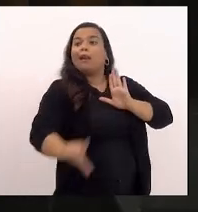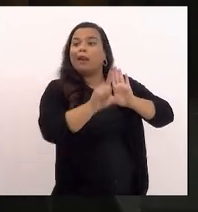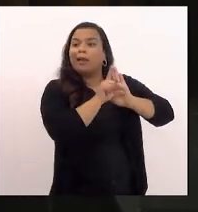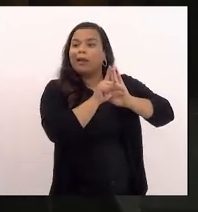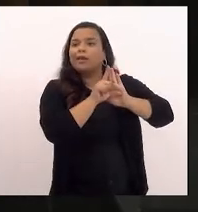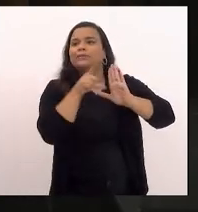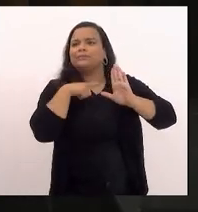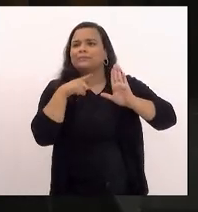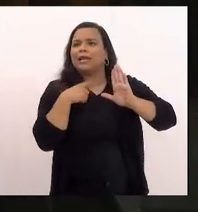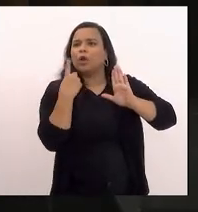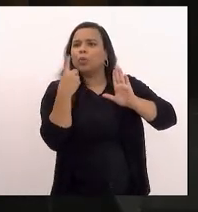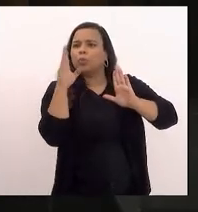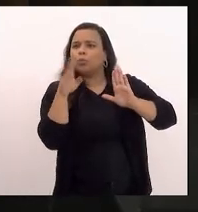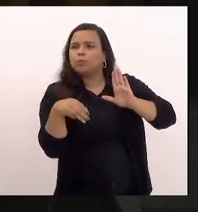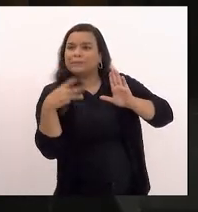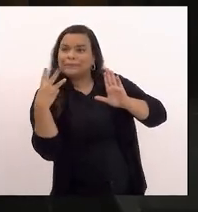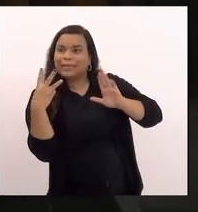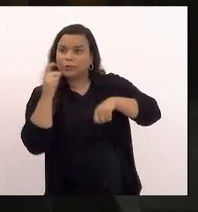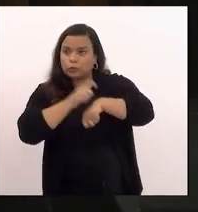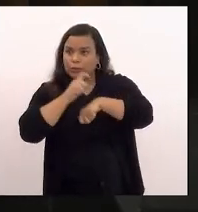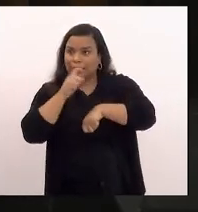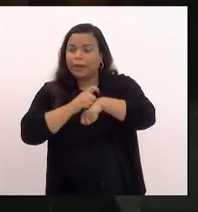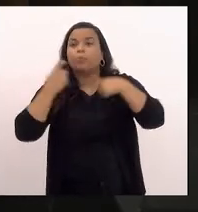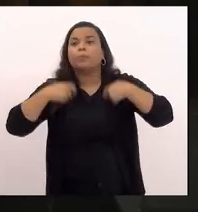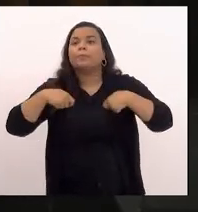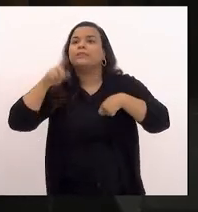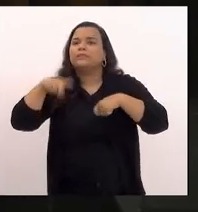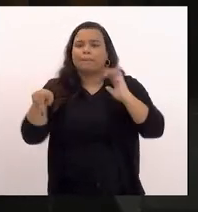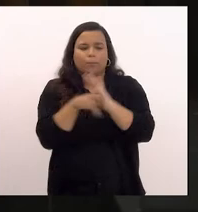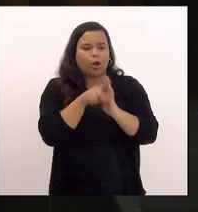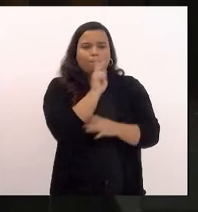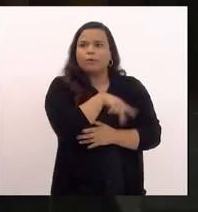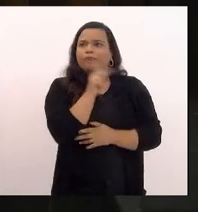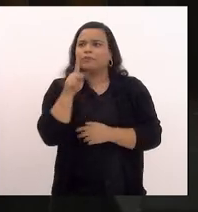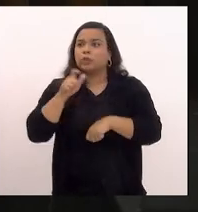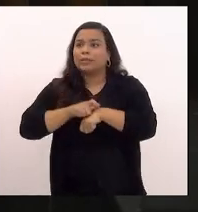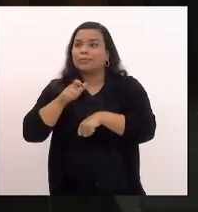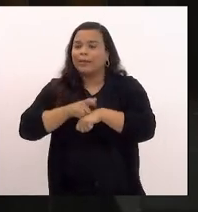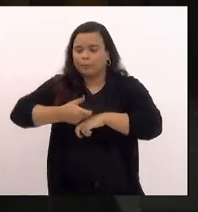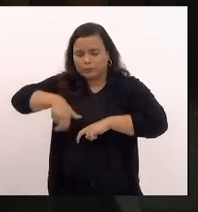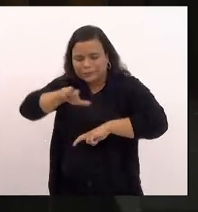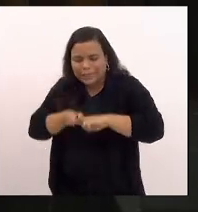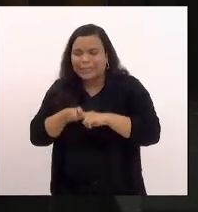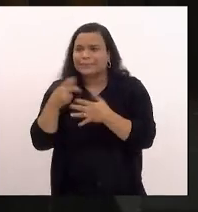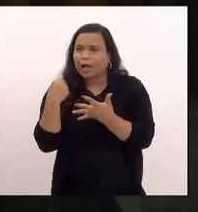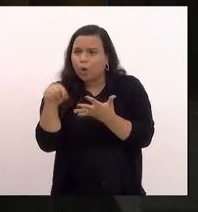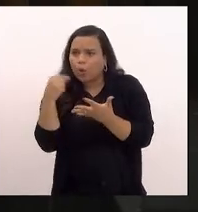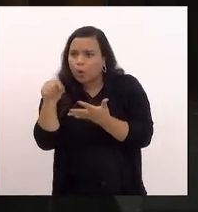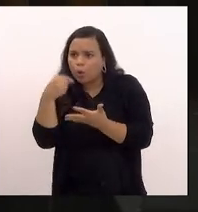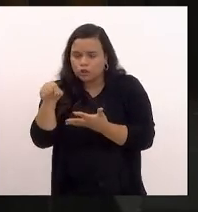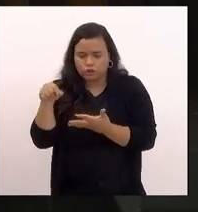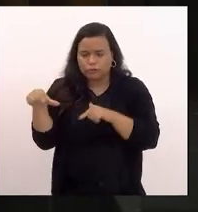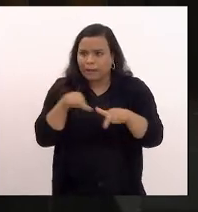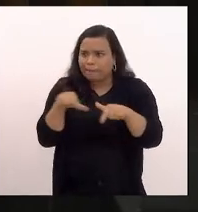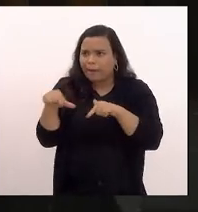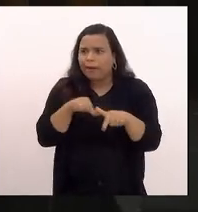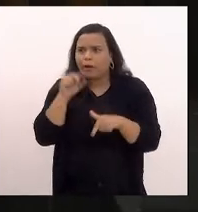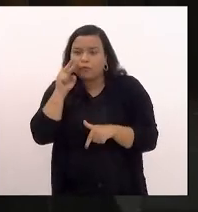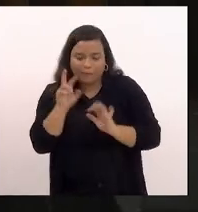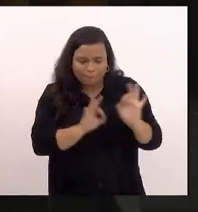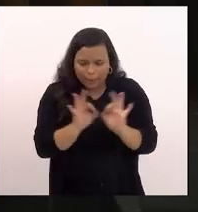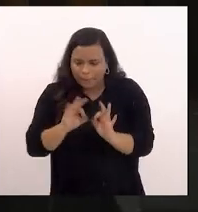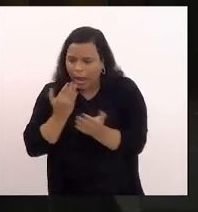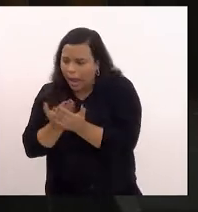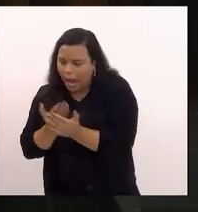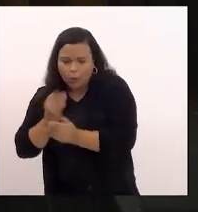trabalho dos professores tem que ser para eles prepararem as aulas corrigirem os trabalhos prepararem as